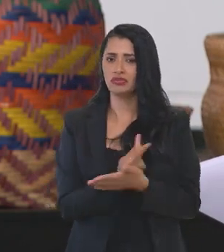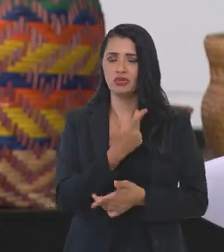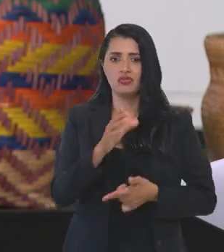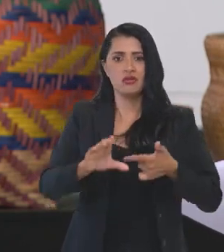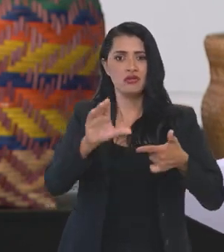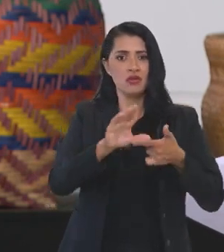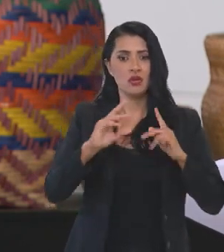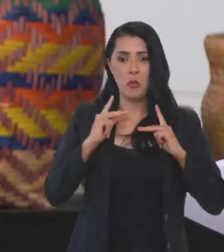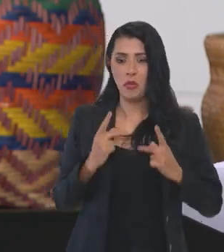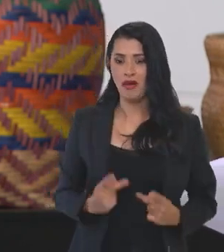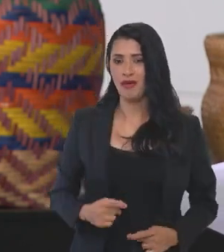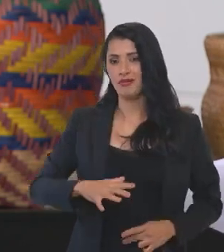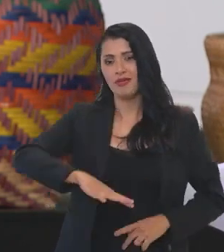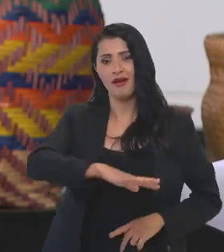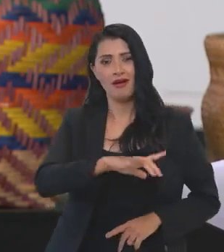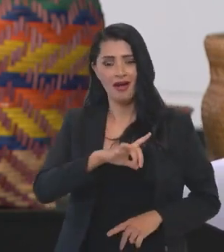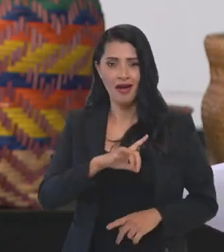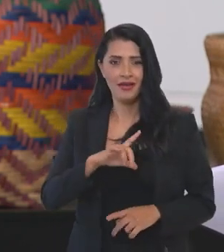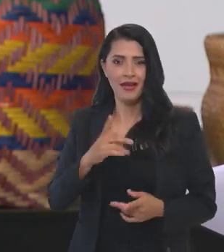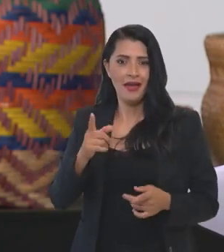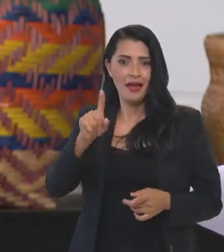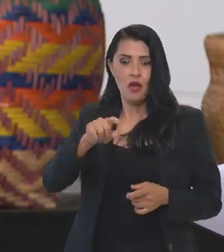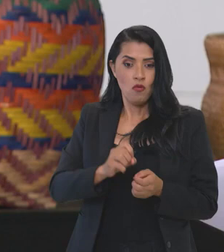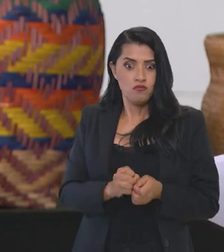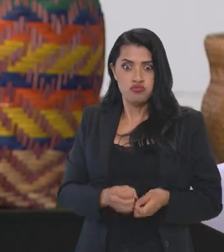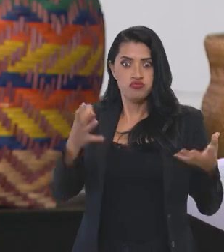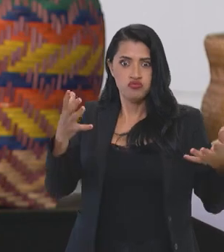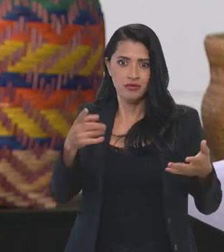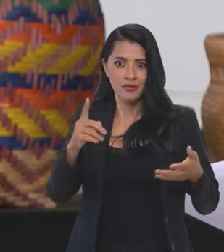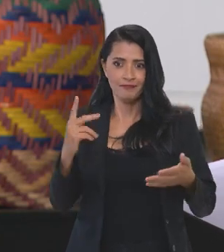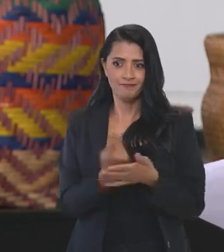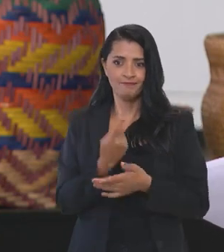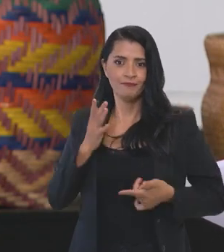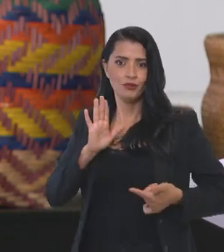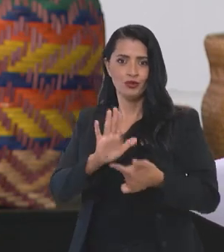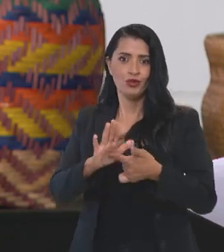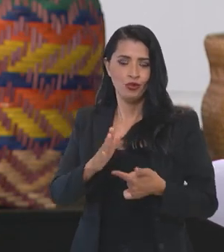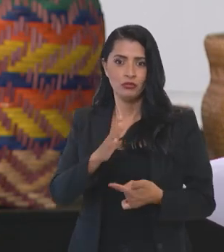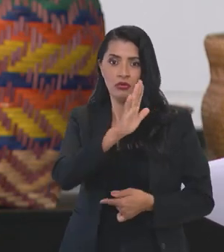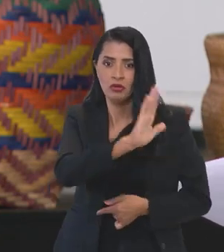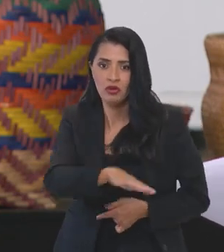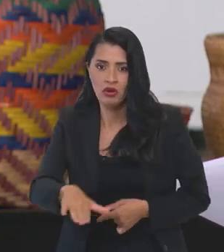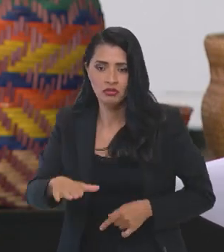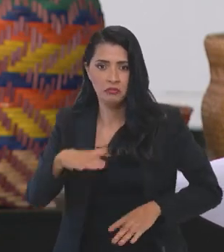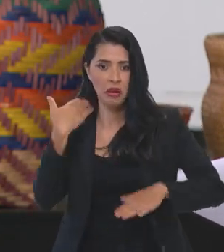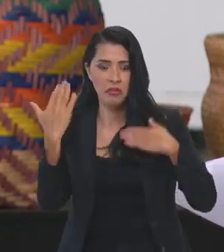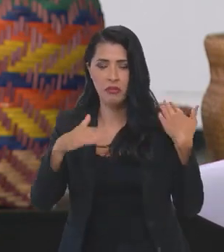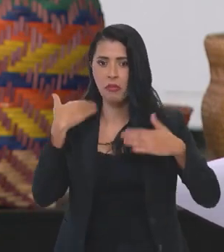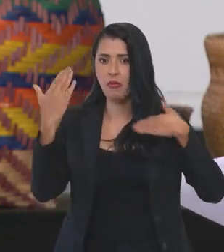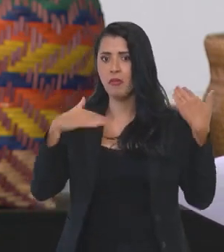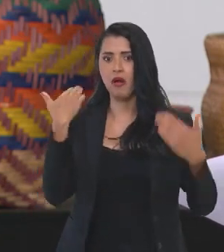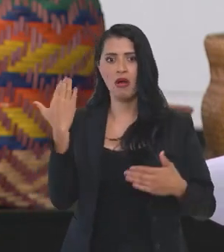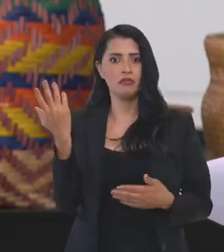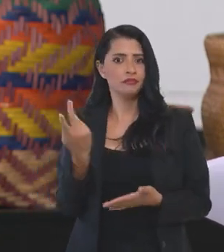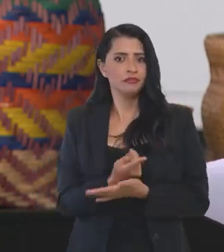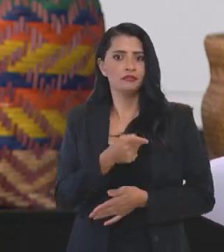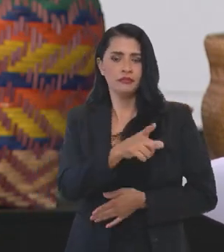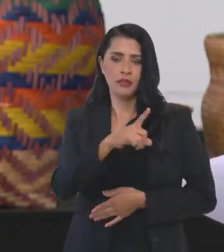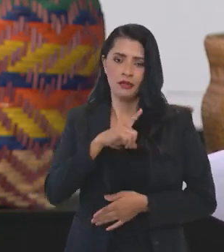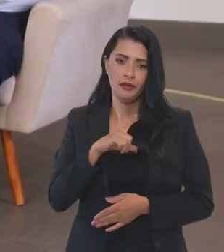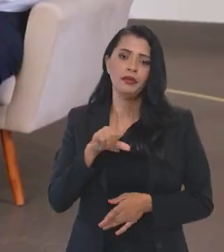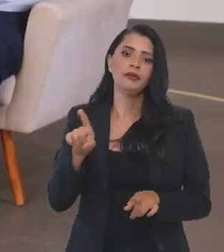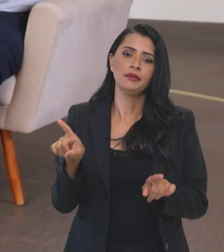ponto de uma crise humanitária, o grande boom, digamos assim, onde se estourou a mortalidade de crianças, mortalidade